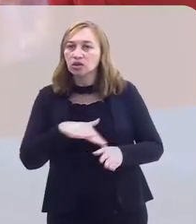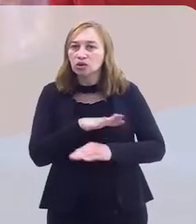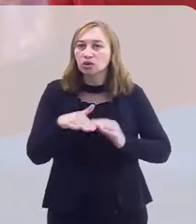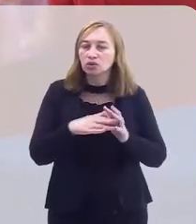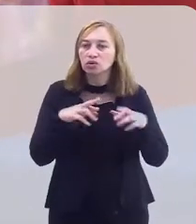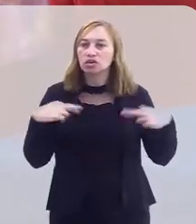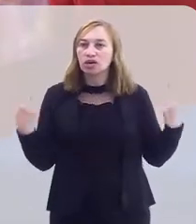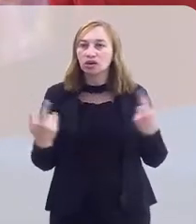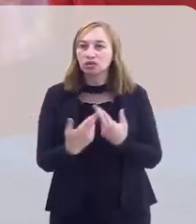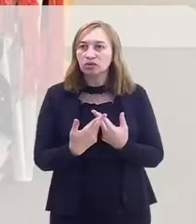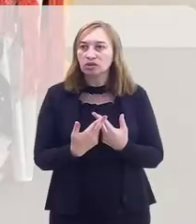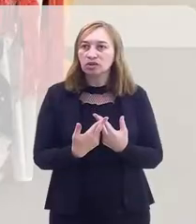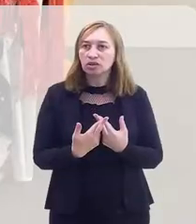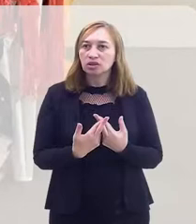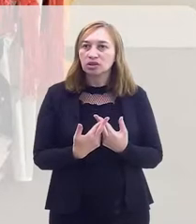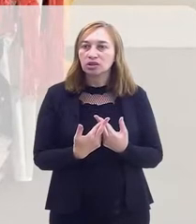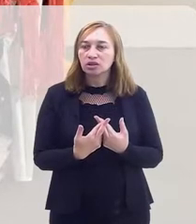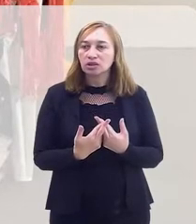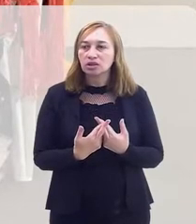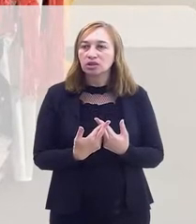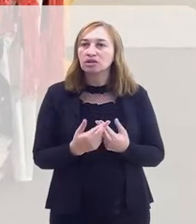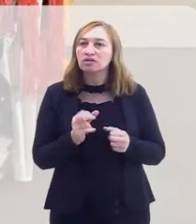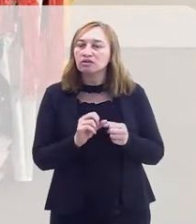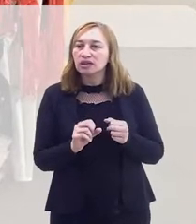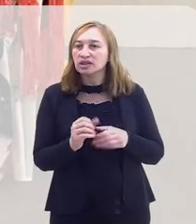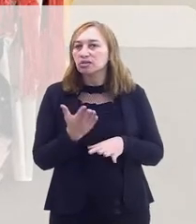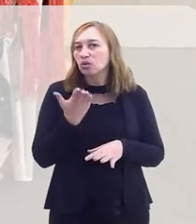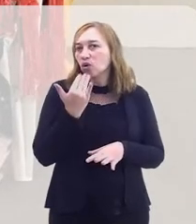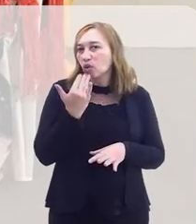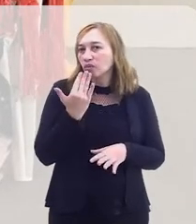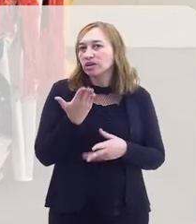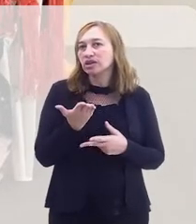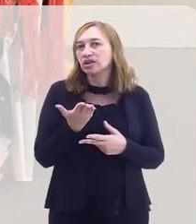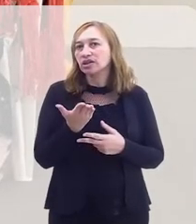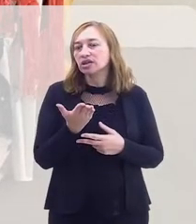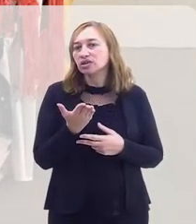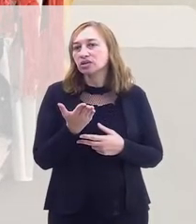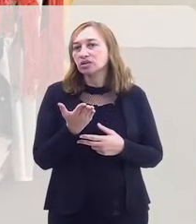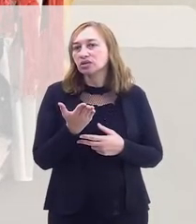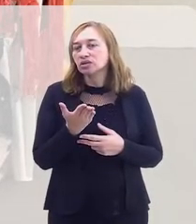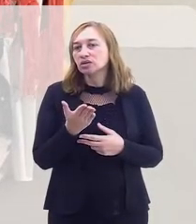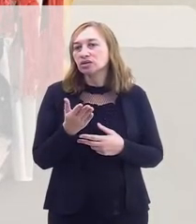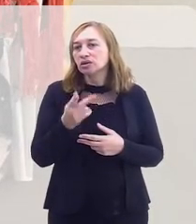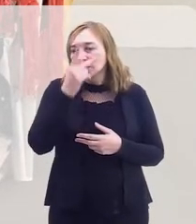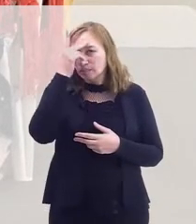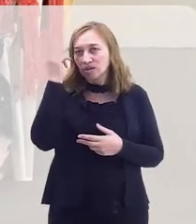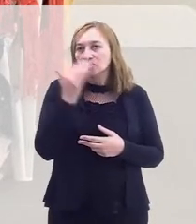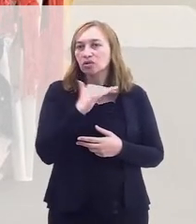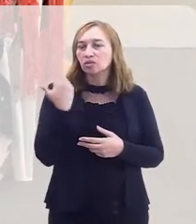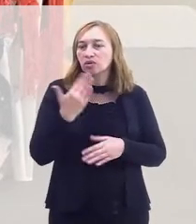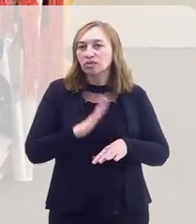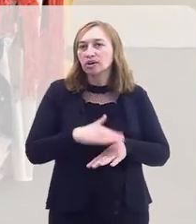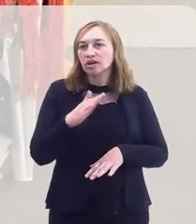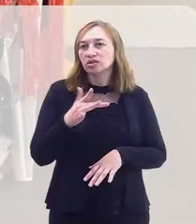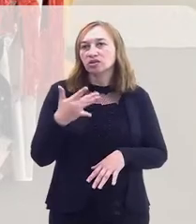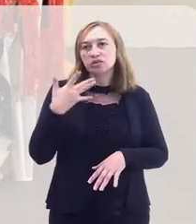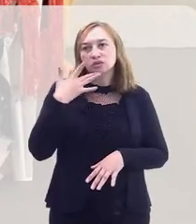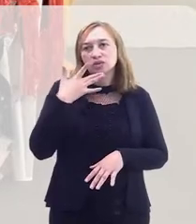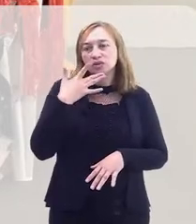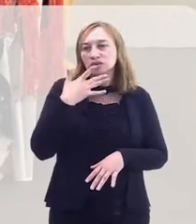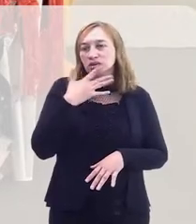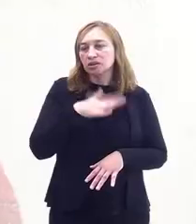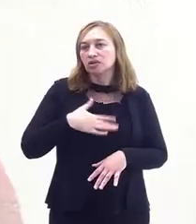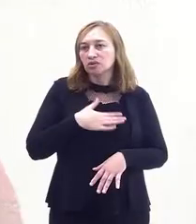o pessoal se reúne e nós fazemos uma comida, no caso, com o que o falecido mais